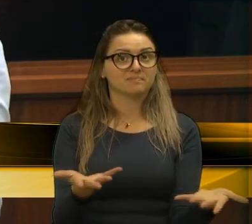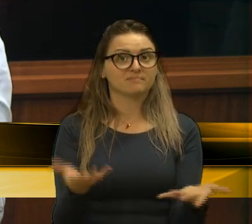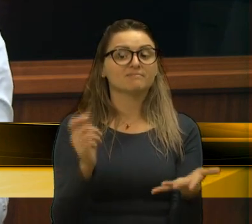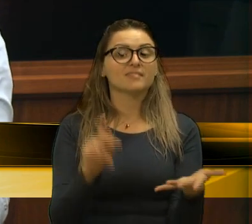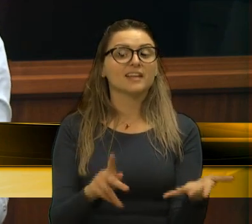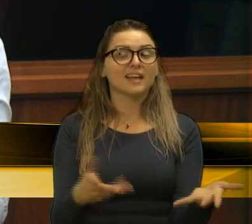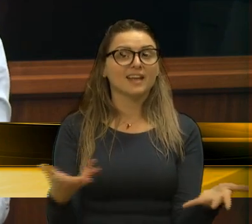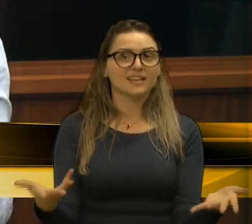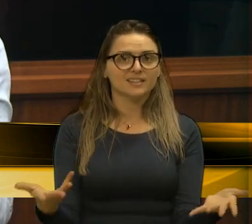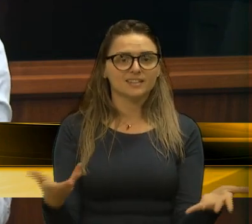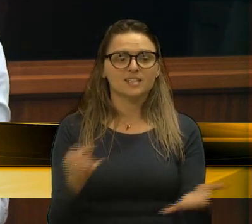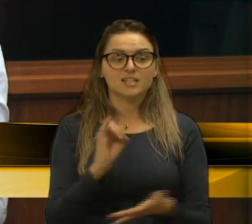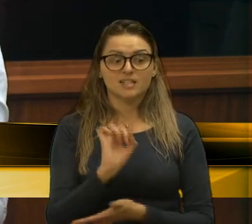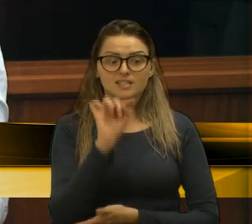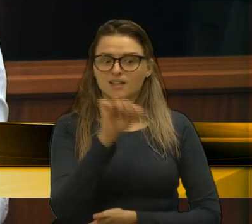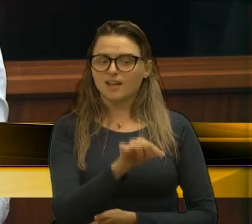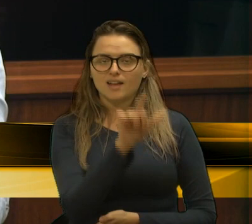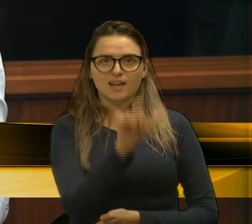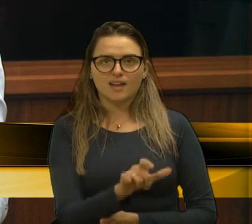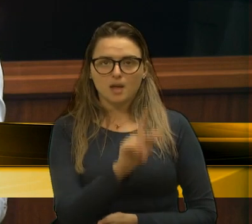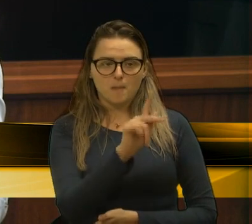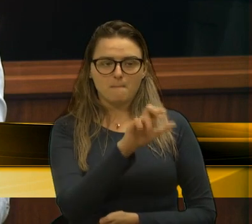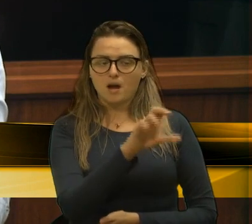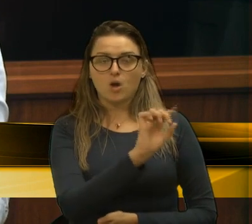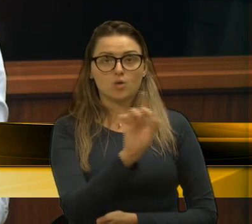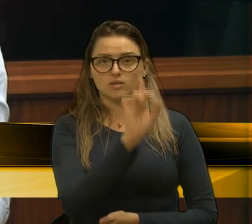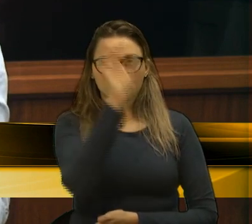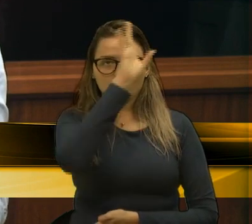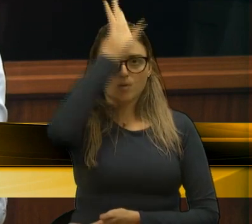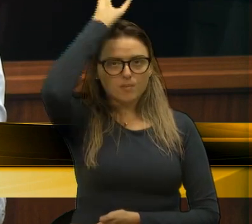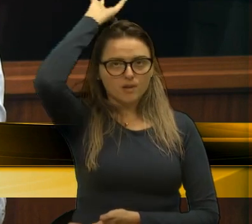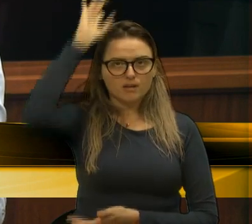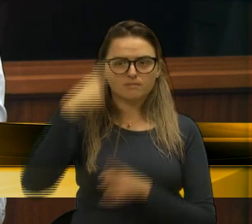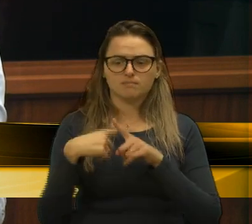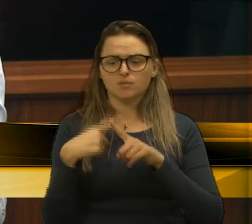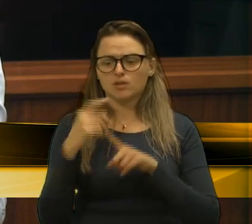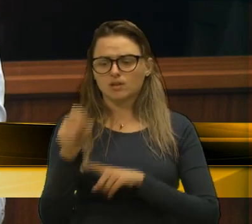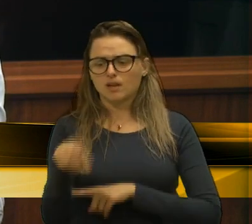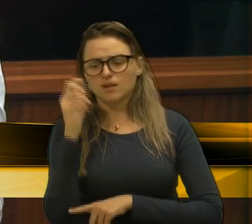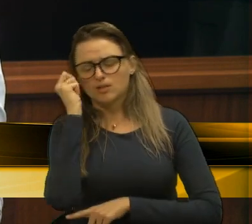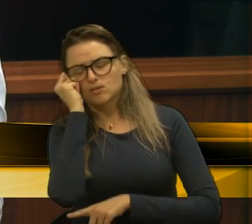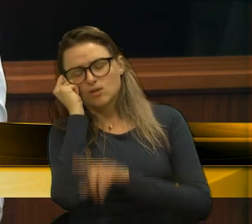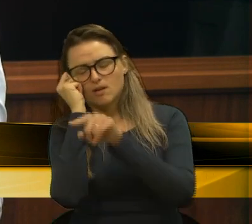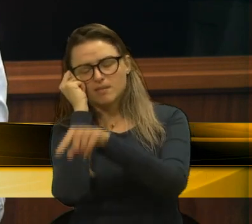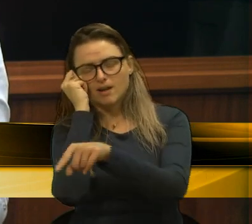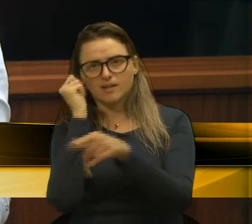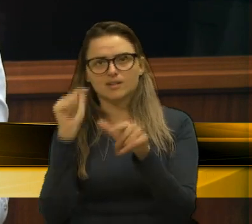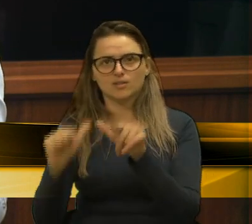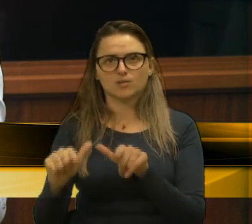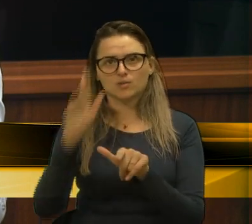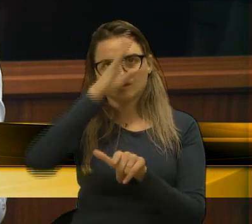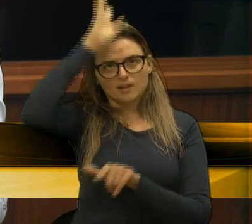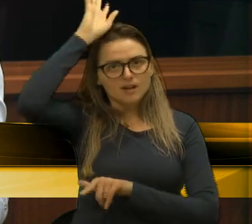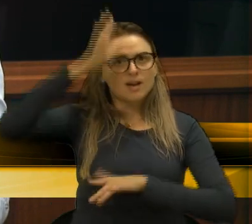Se ele não é bombeiro, né? Por que ele dorme no quartel de bombeiros? Não, calma aí,